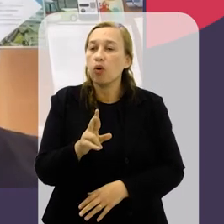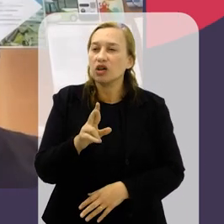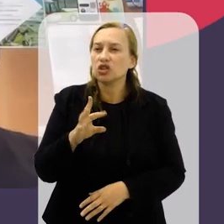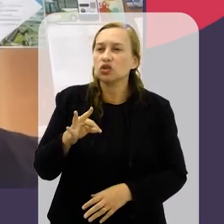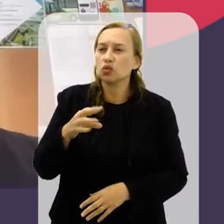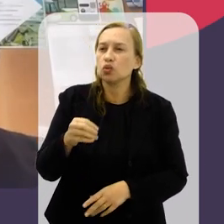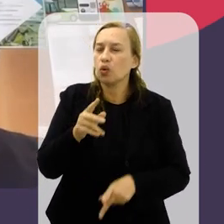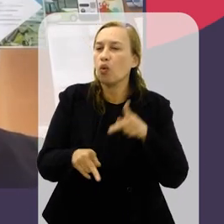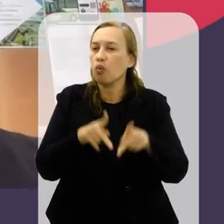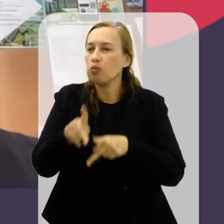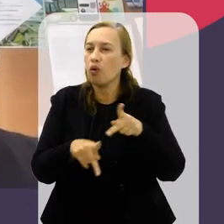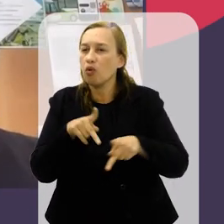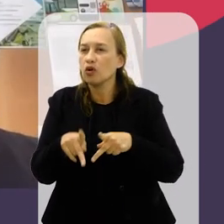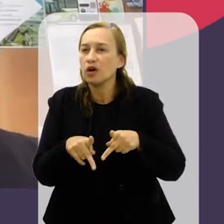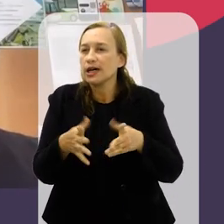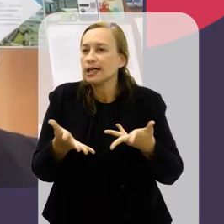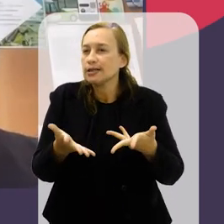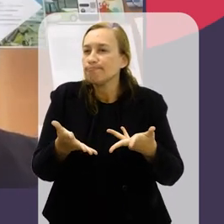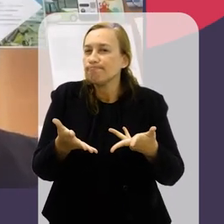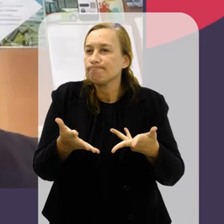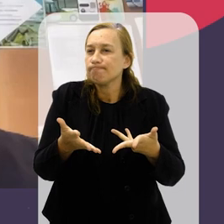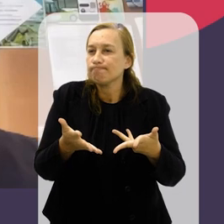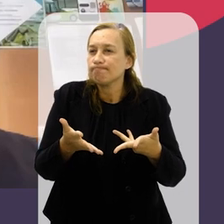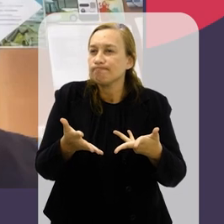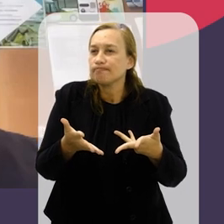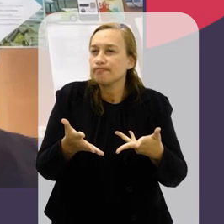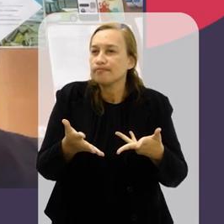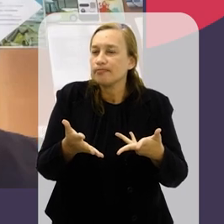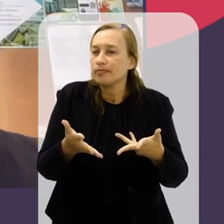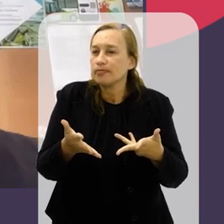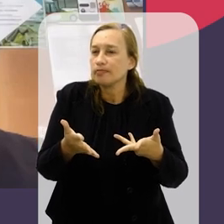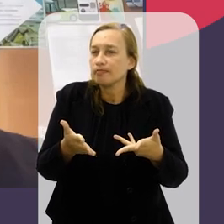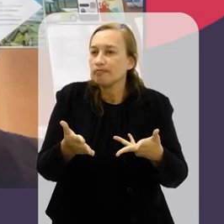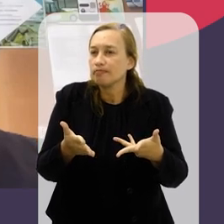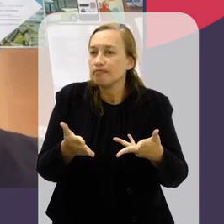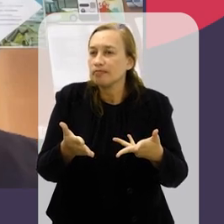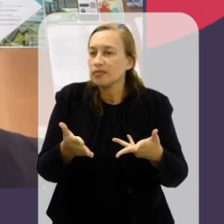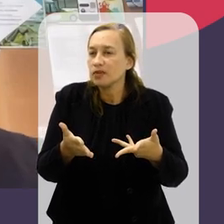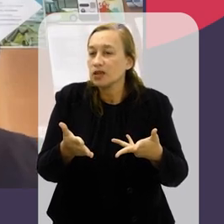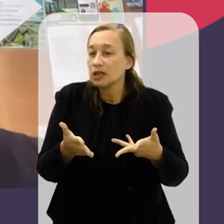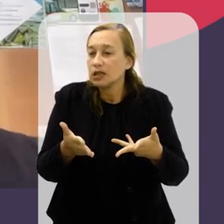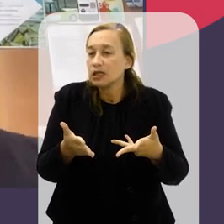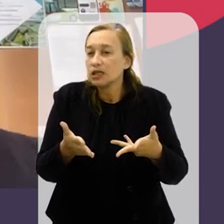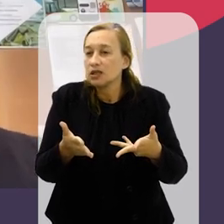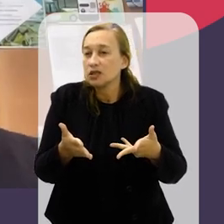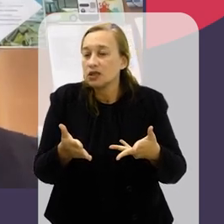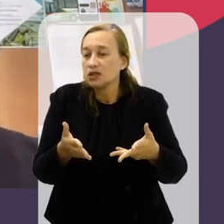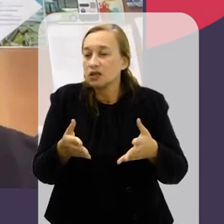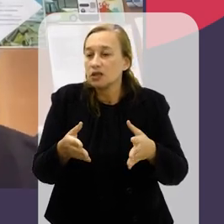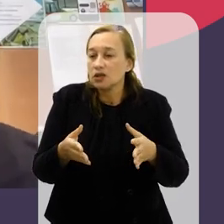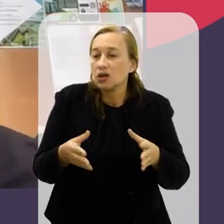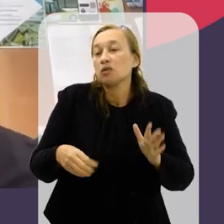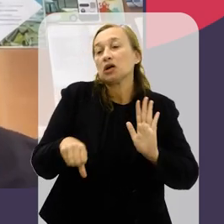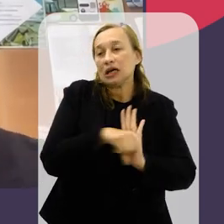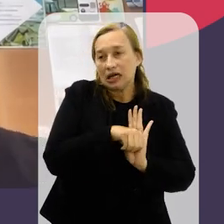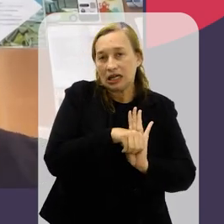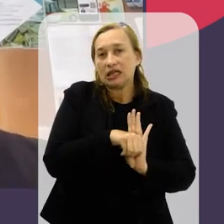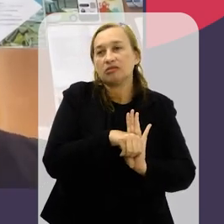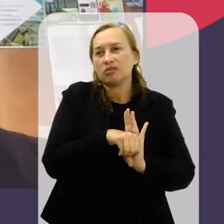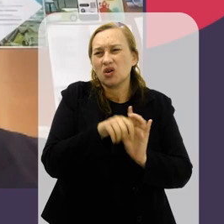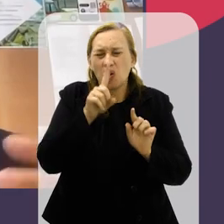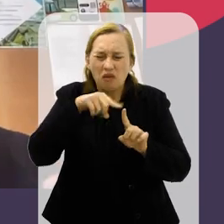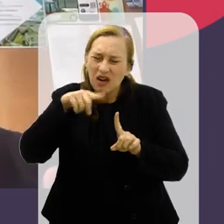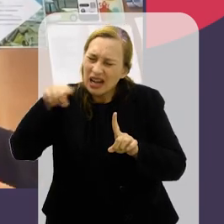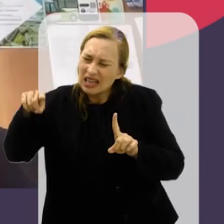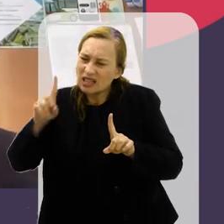o resultado disso é uma população que fica mais sujeita a certos tipos de crime em certas áreas